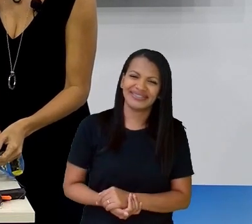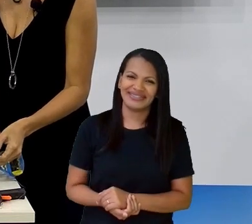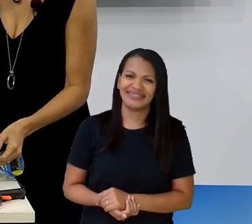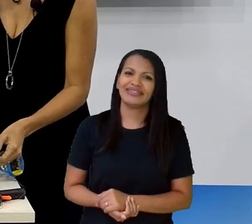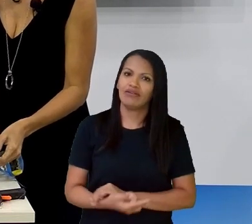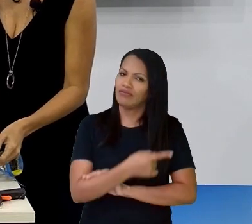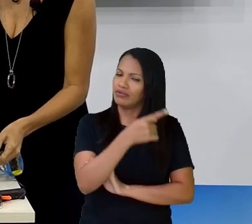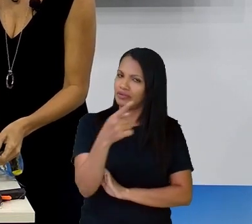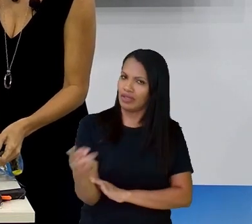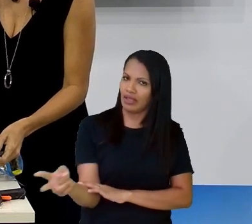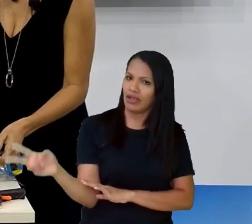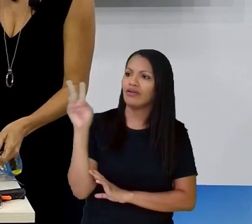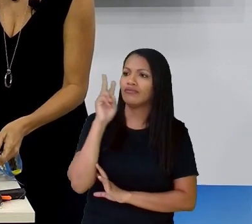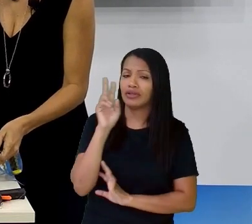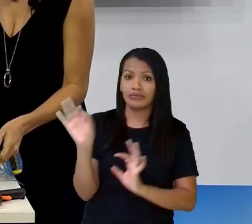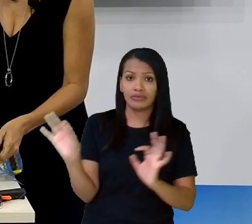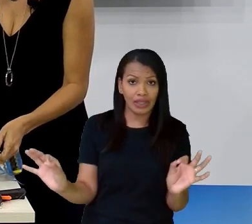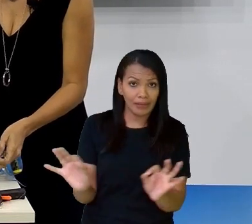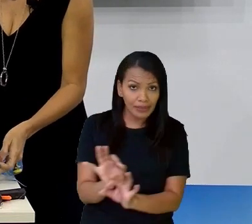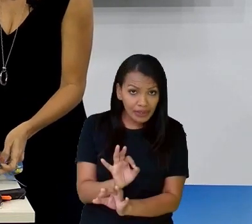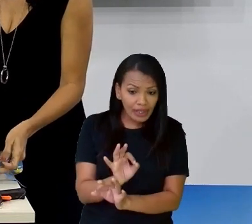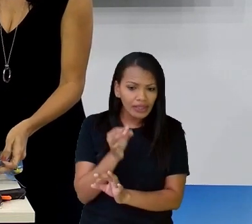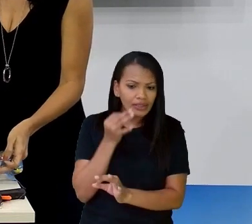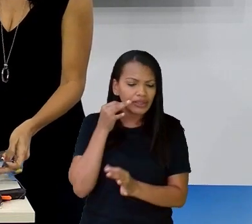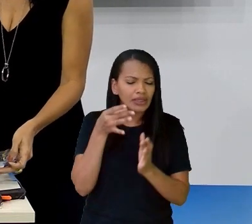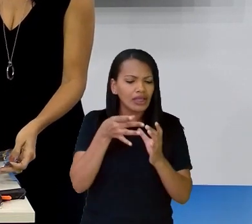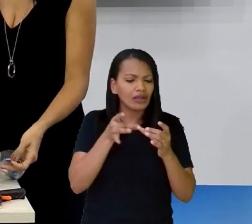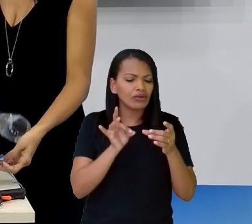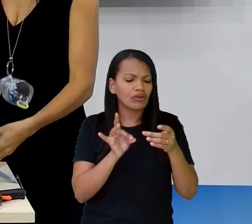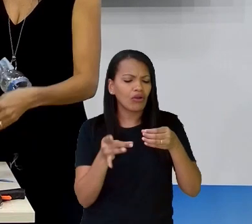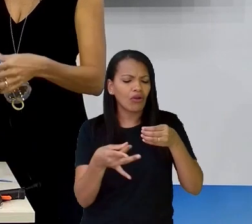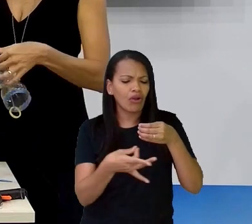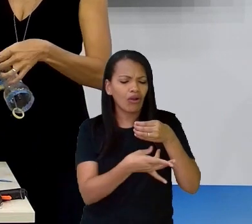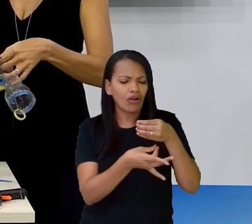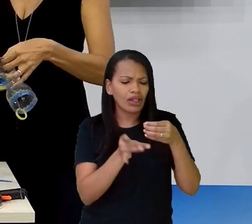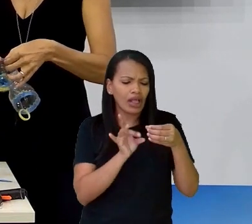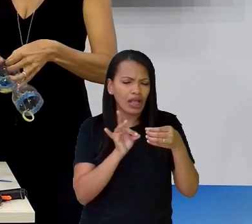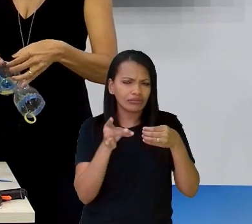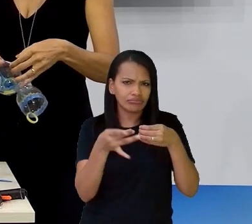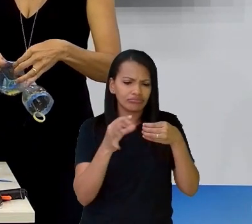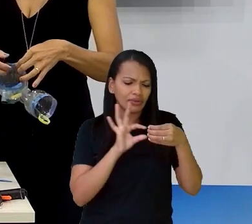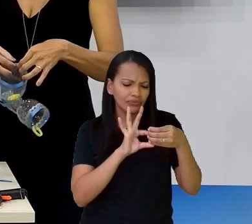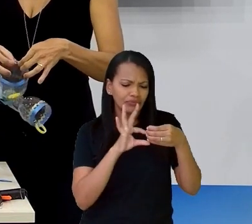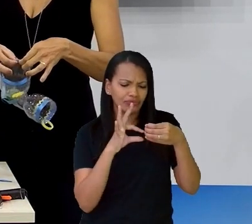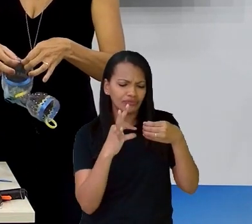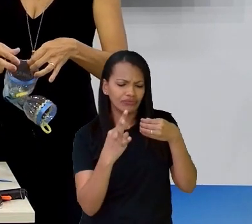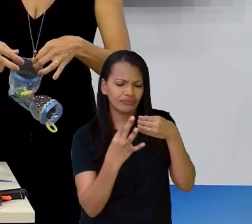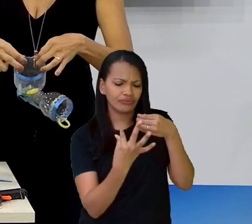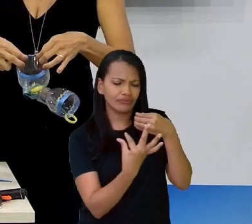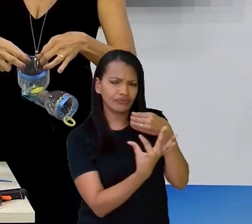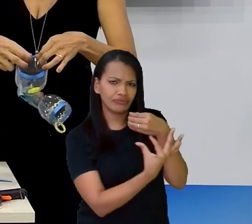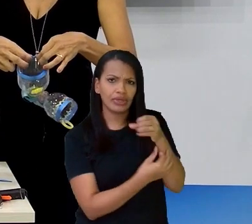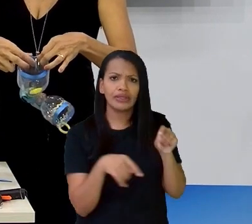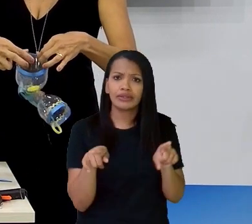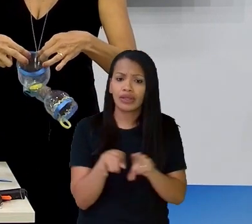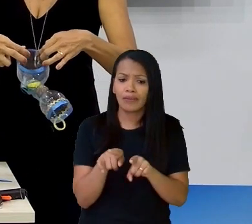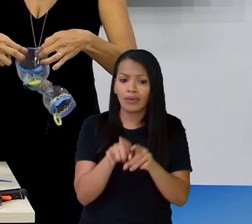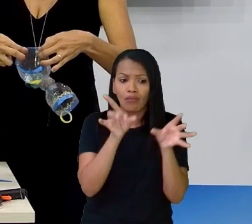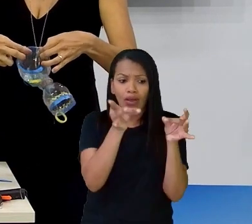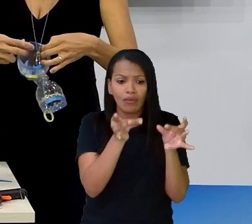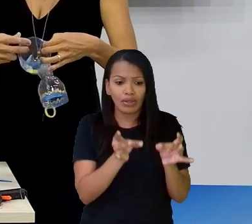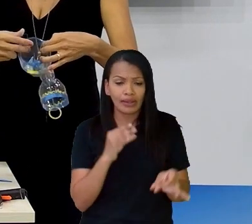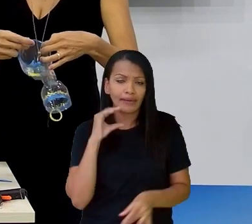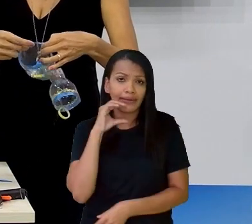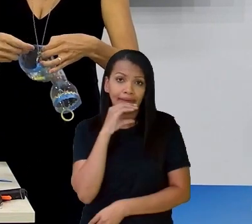Pronto Vocês estão vendo Aí que eu terminei De colar Com a fita De cetim E com a cola quente É rapidinho